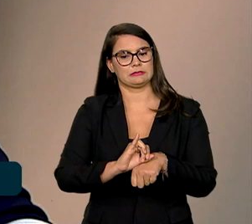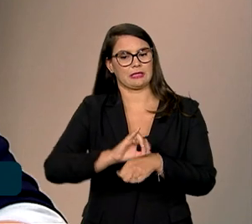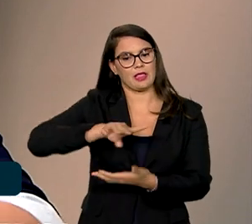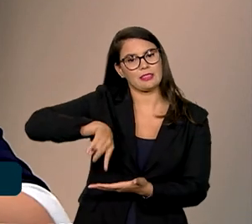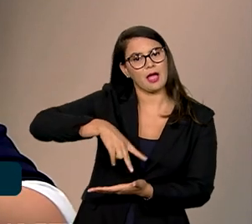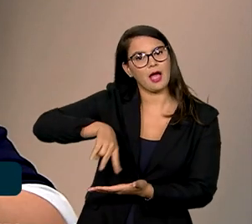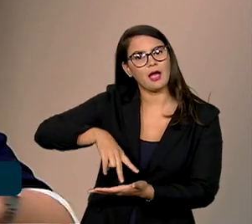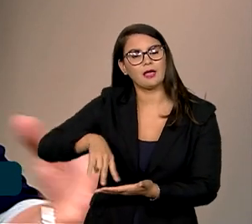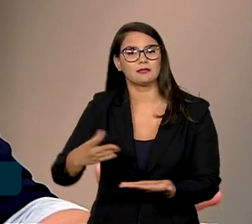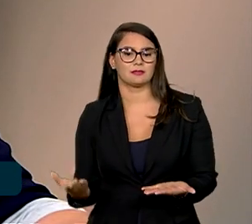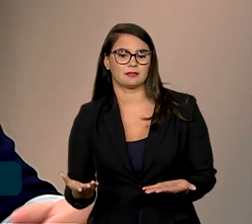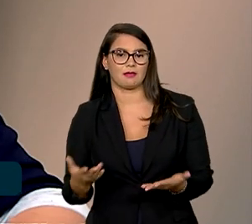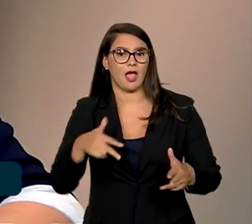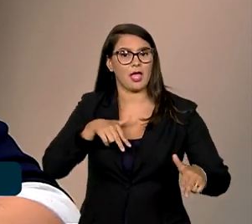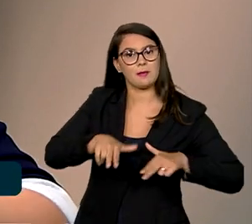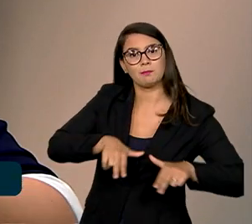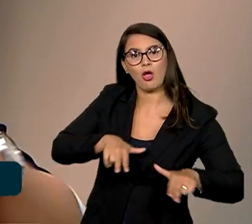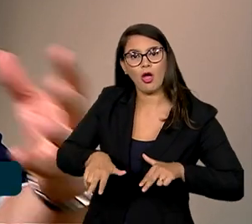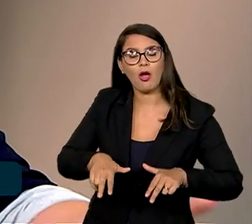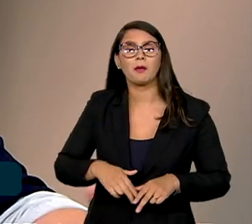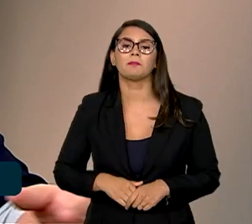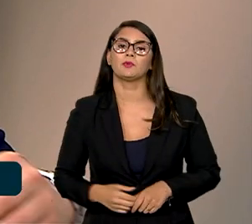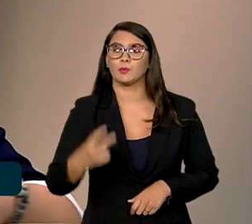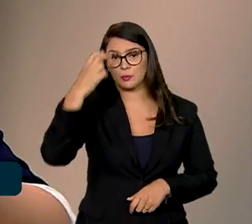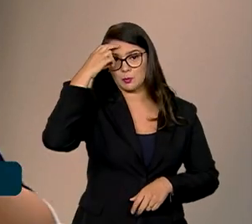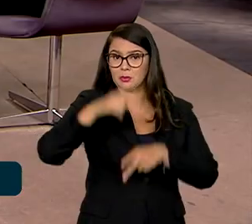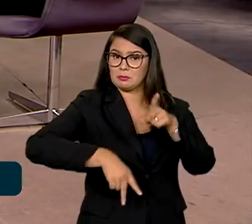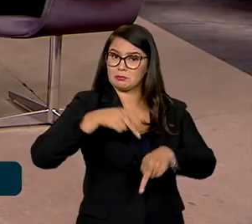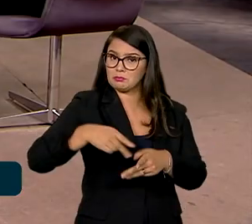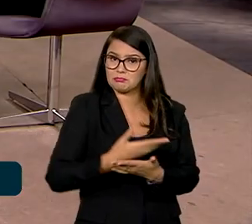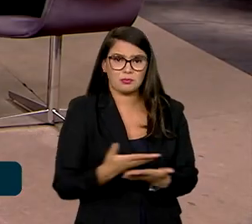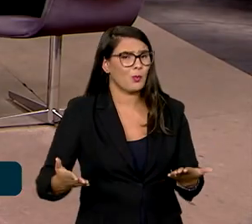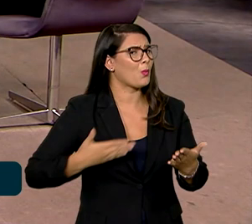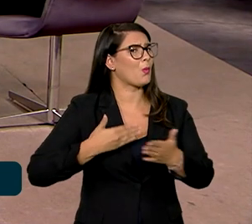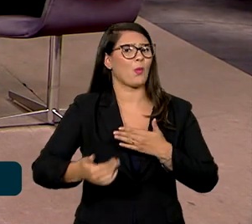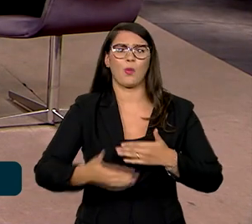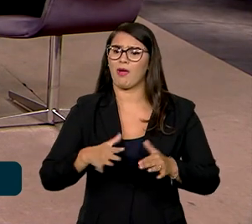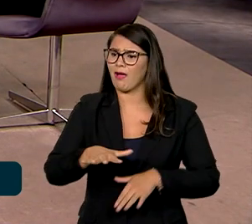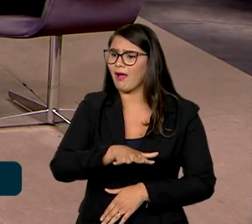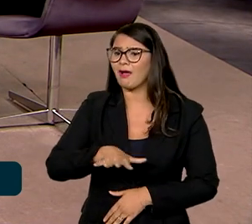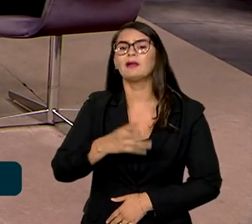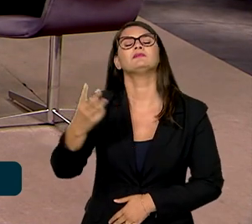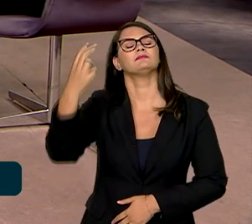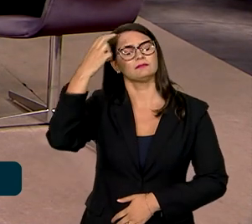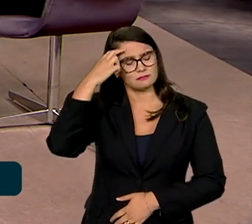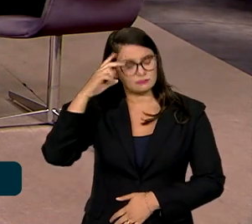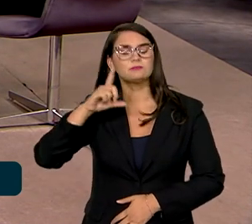dança, hip-hop, cultura popular, qualquer iniciativa cultural, está